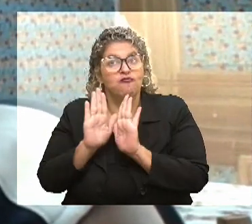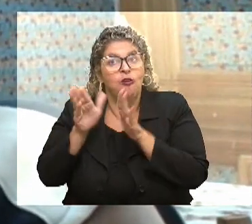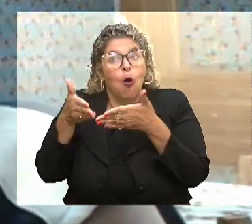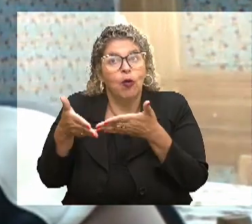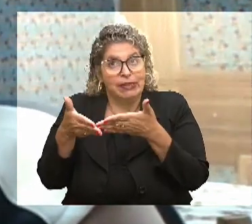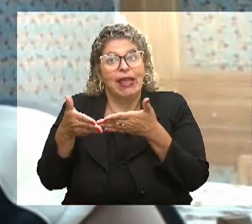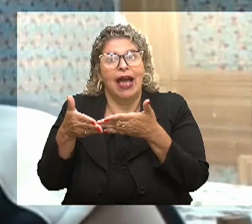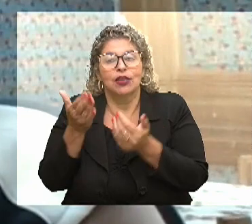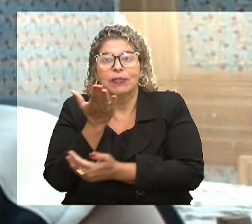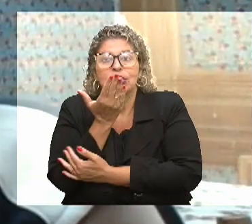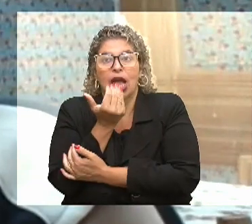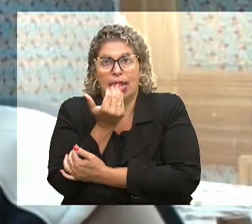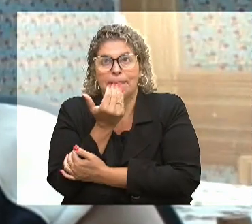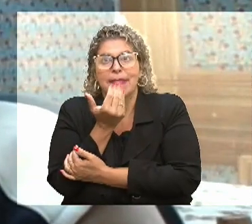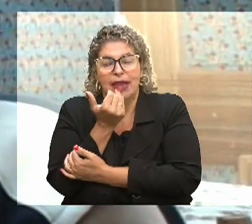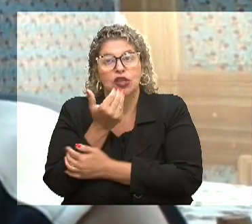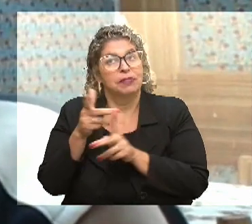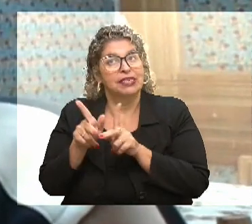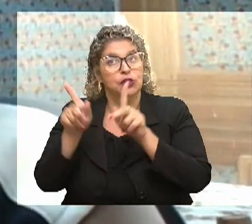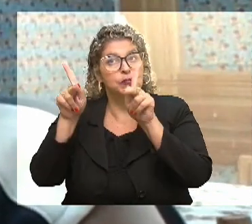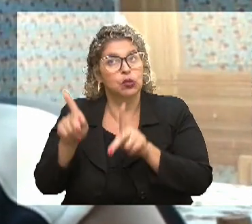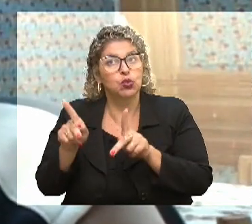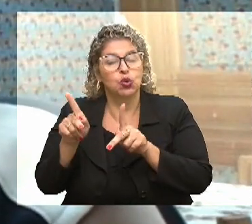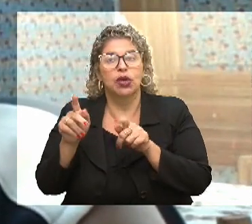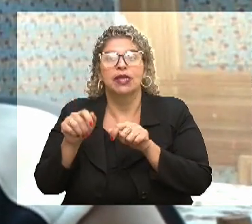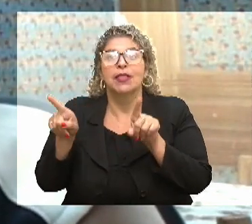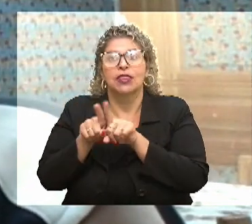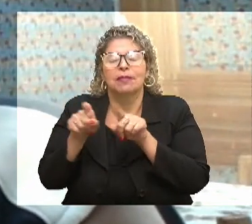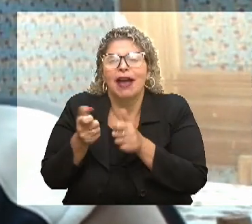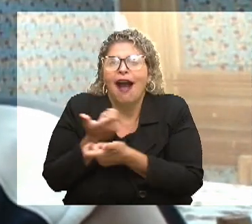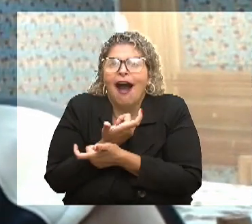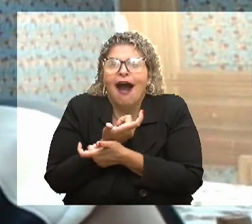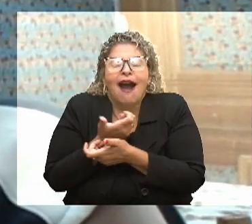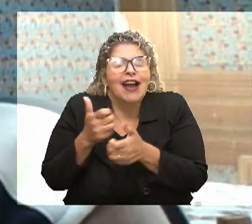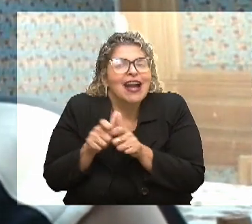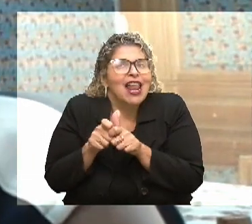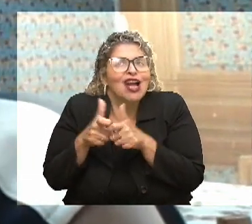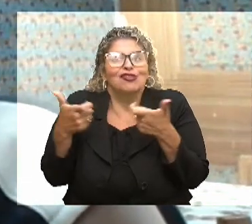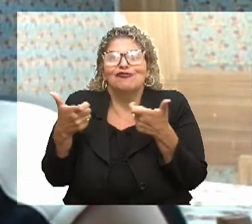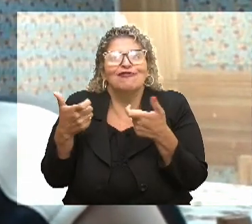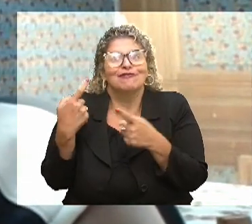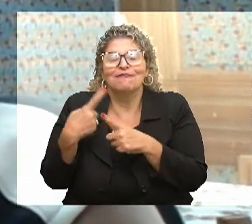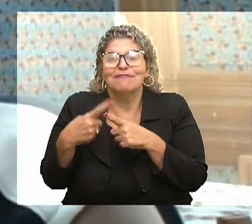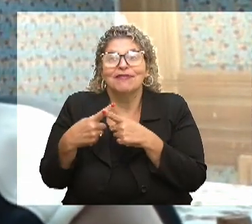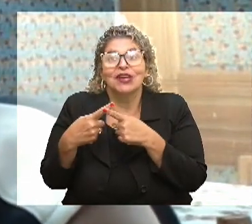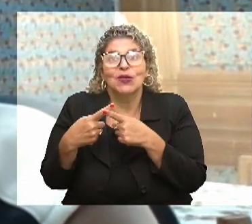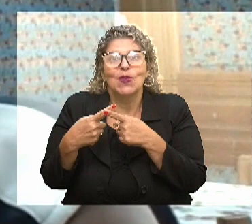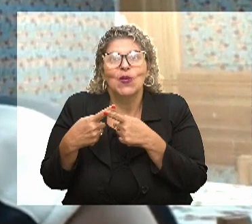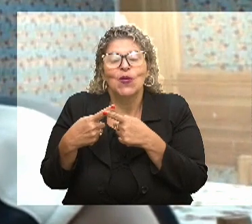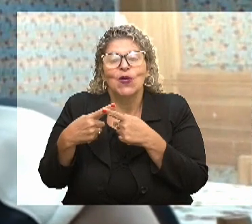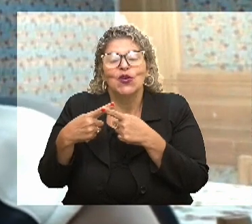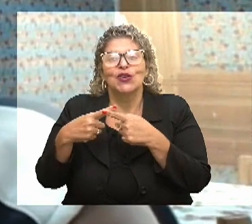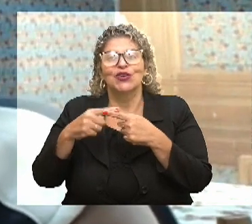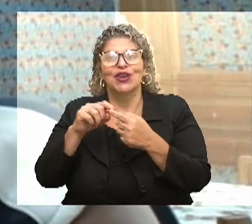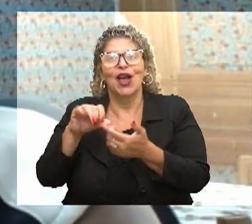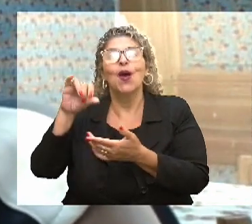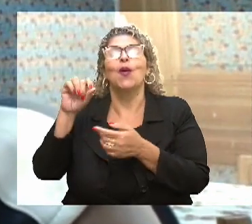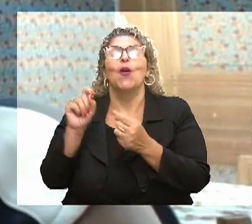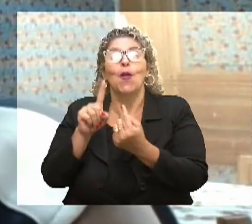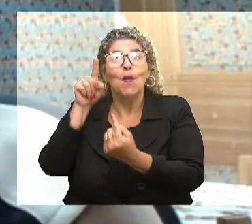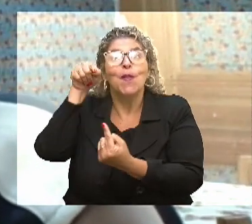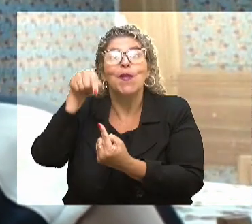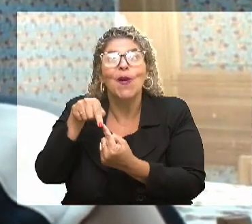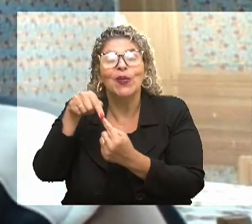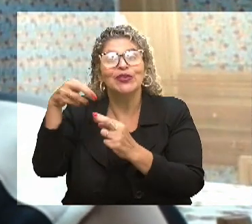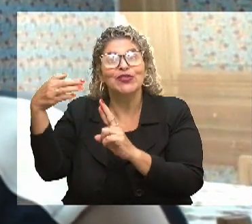poder dar o alimento para essas pessoas, se tornou tão grandioso por causa disso. Porque nós vivemos um ponto de referência dentro do Rio Grande